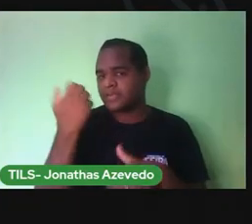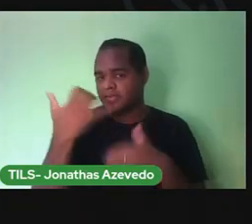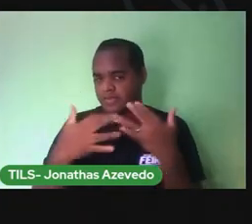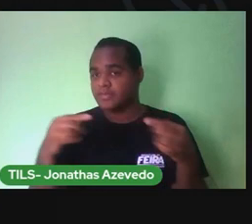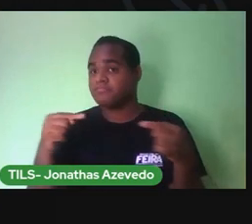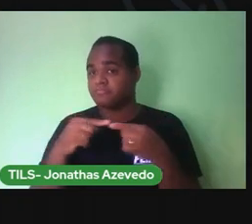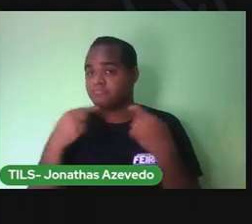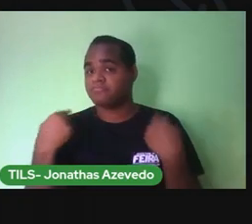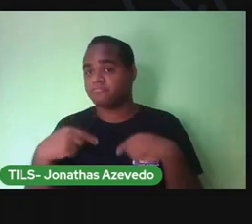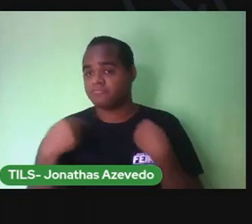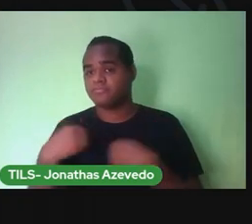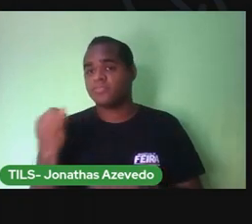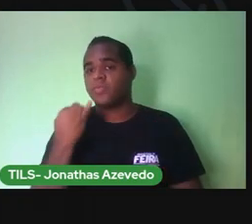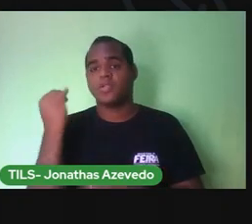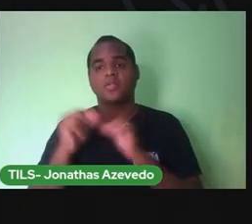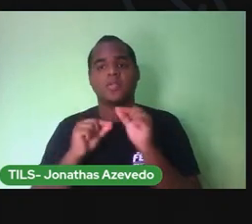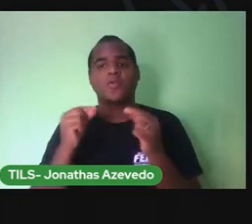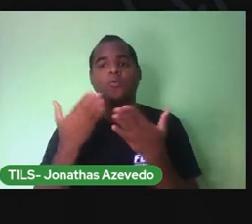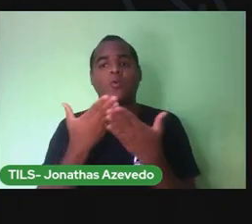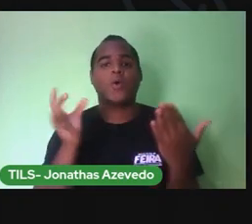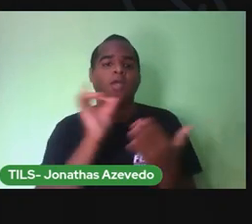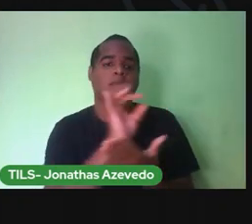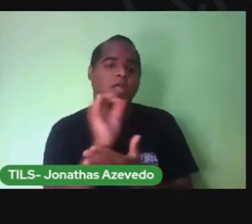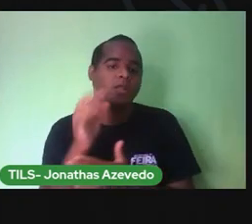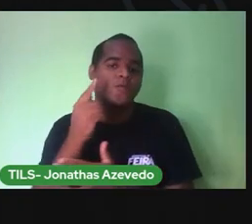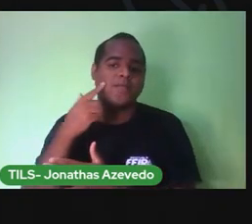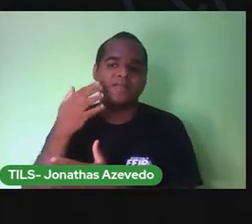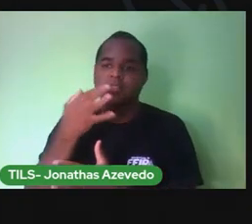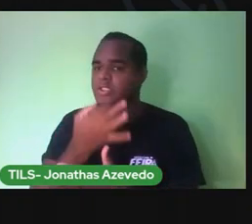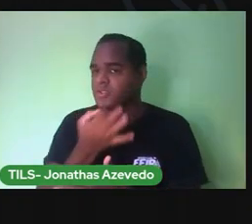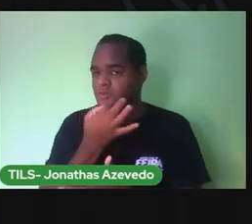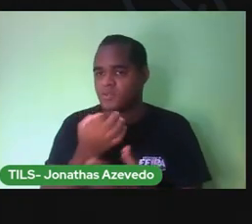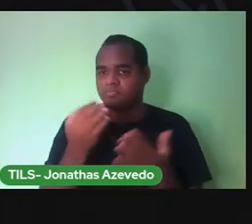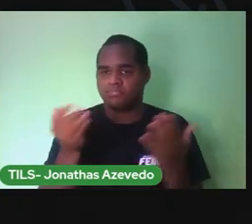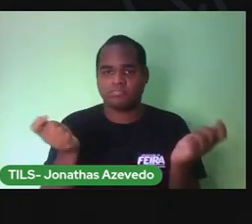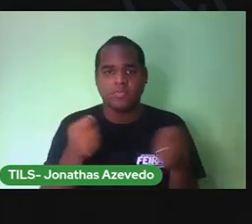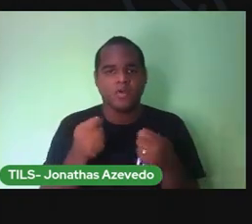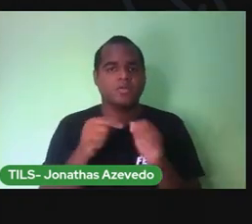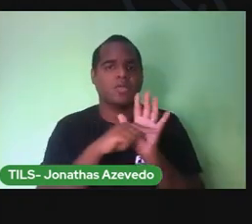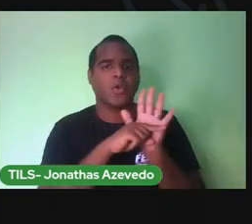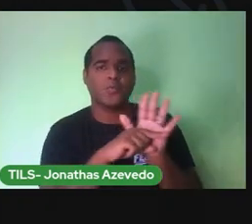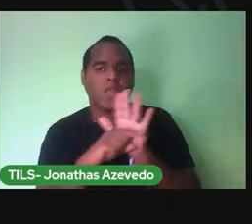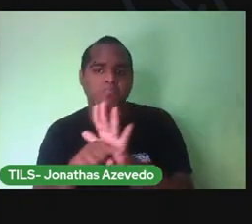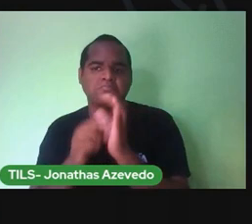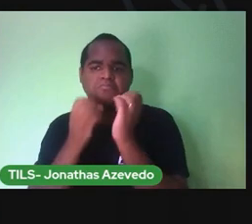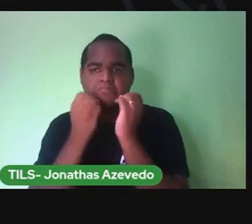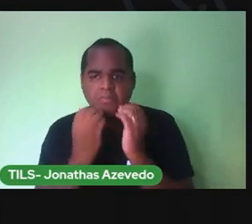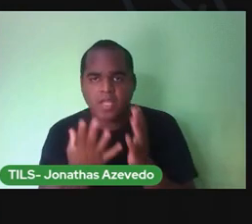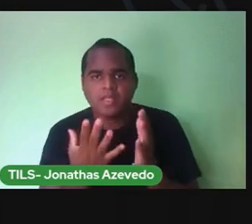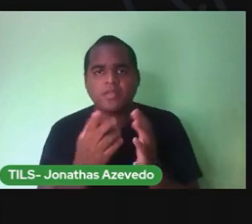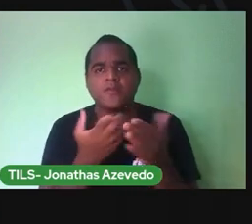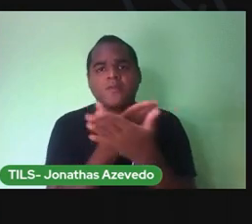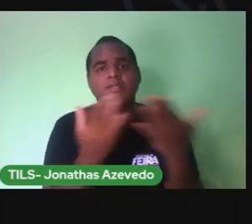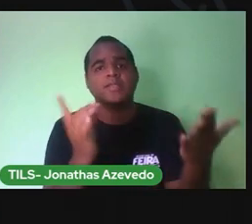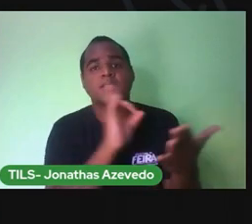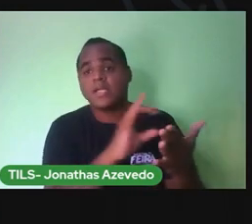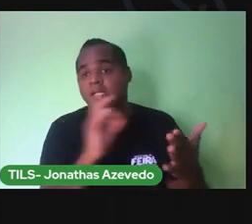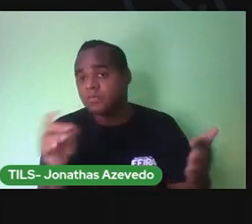aprendendo Então quando a gente passa uma dica assim Que ajuda A gente quer que vocês realmente